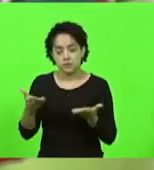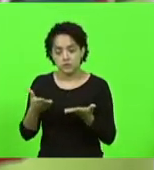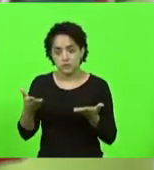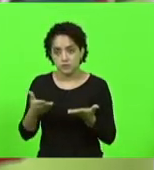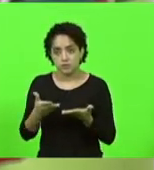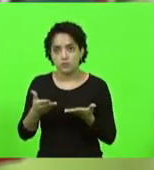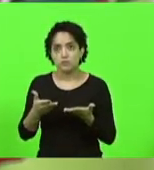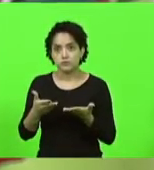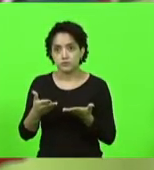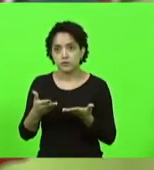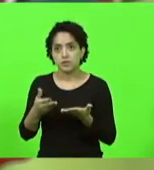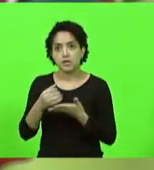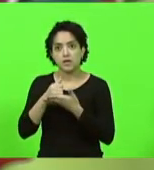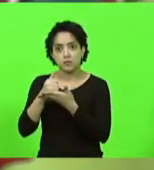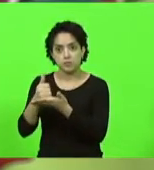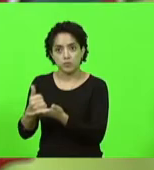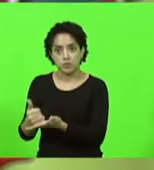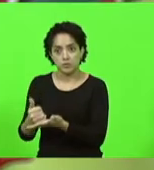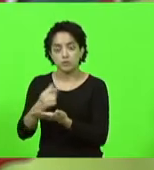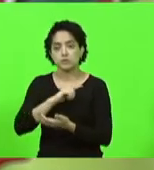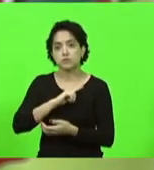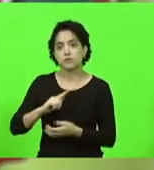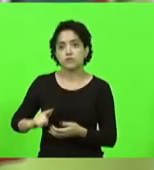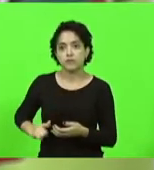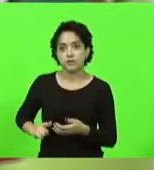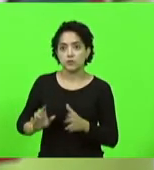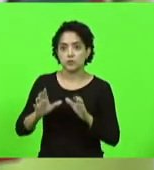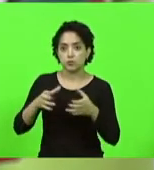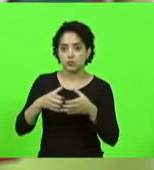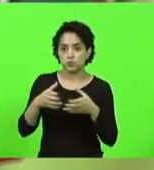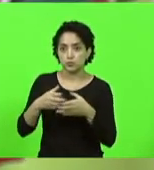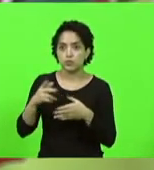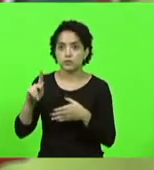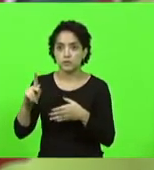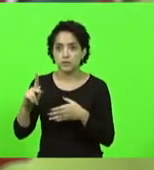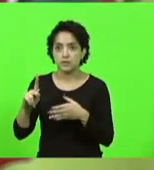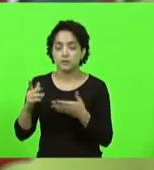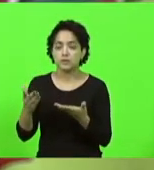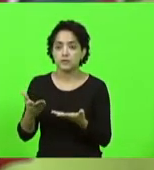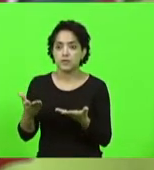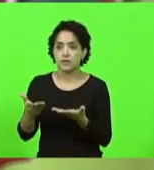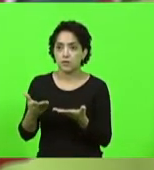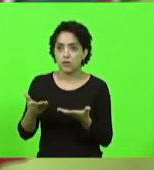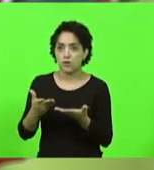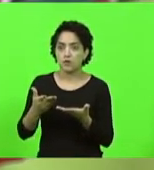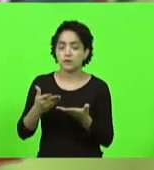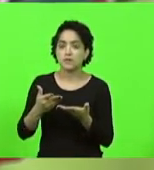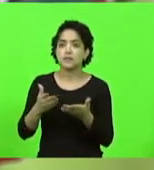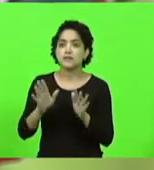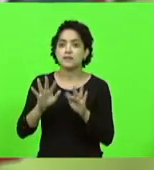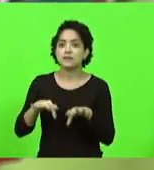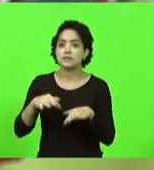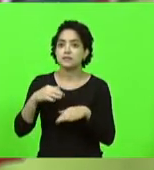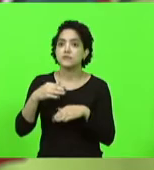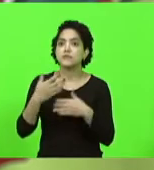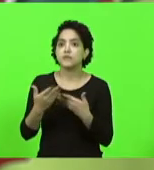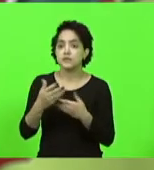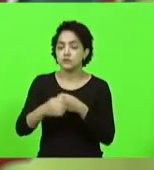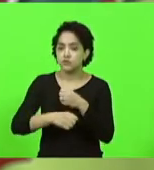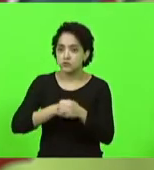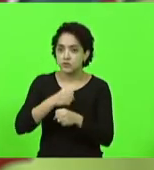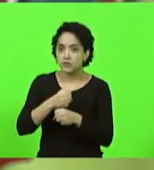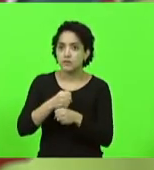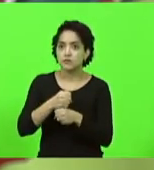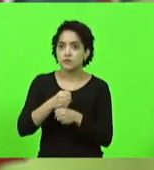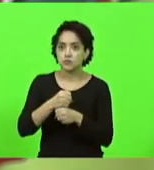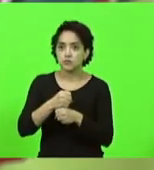do governador Moisés e da sua equipe que nos presenteia agora nesse final de ano com uma ação que de fato para